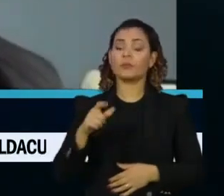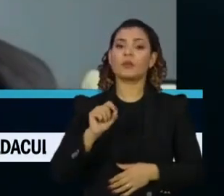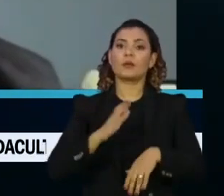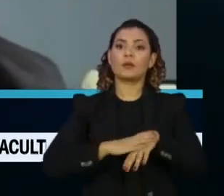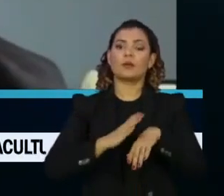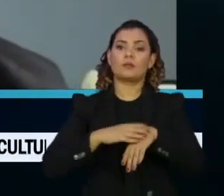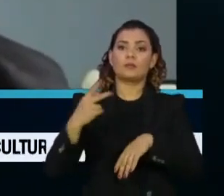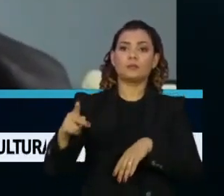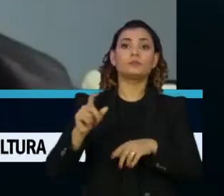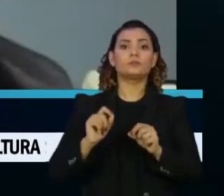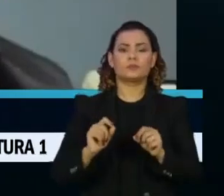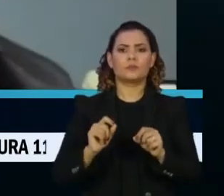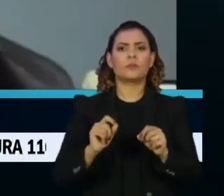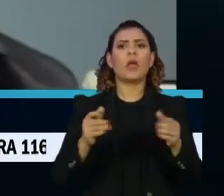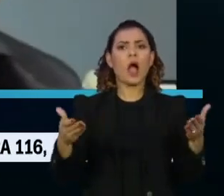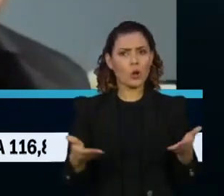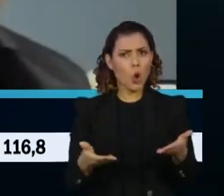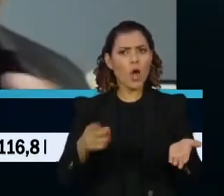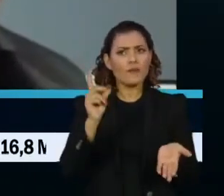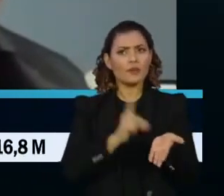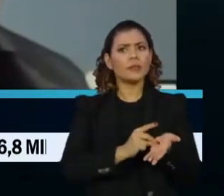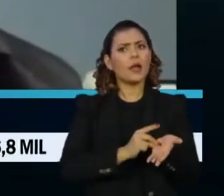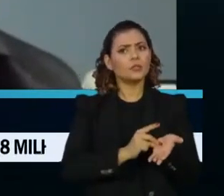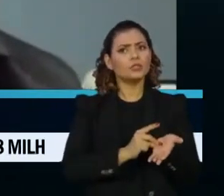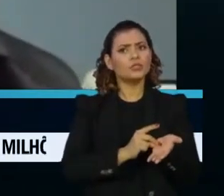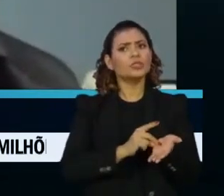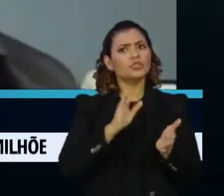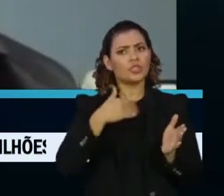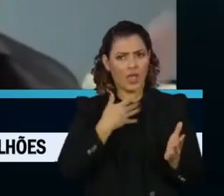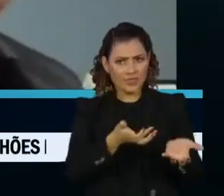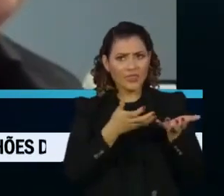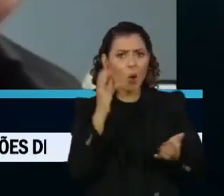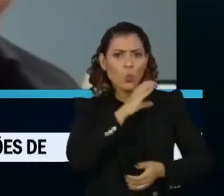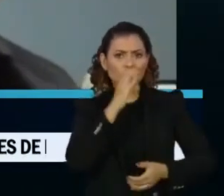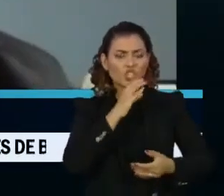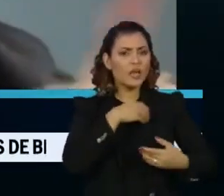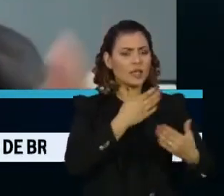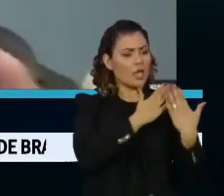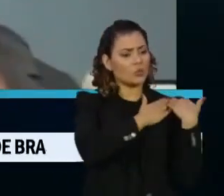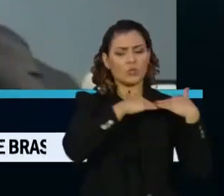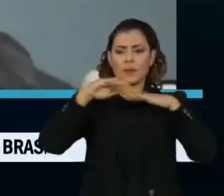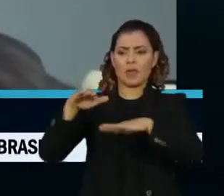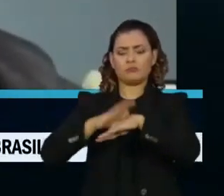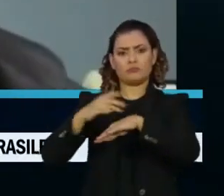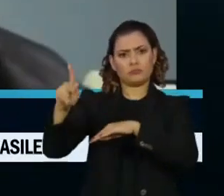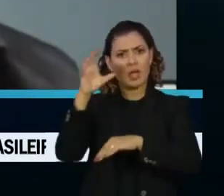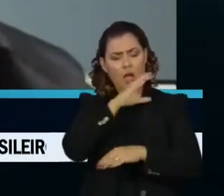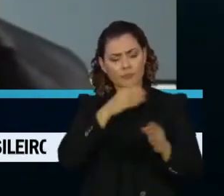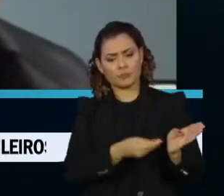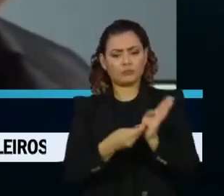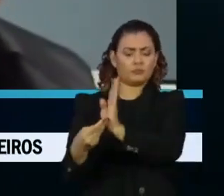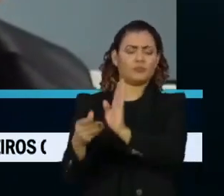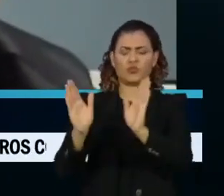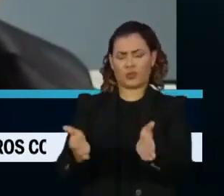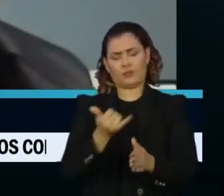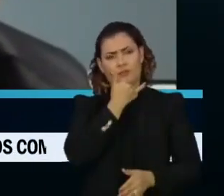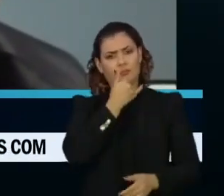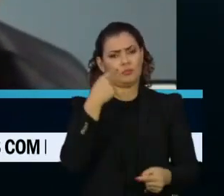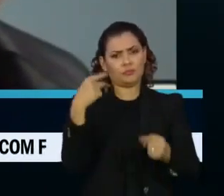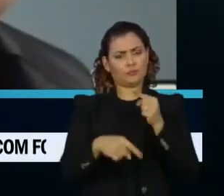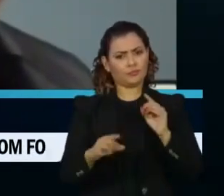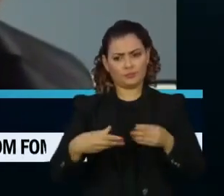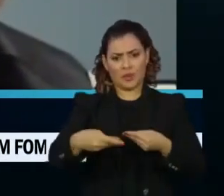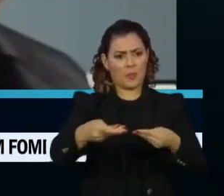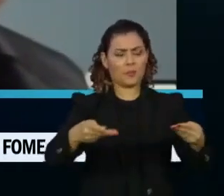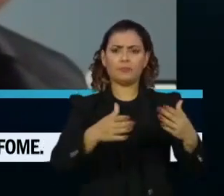do parquê, de hora requerer tutela de urgência a este relator, hora suscitare sua indevida distribuição,